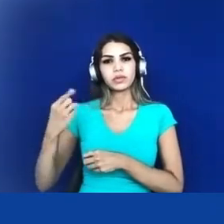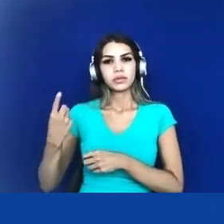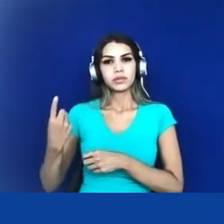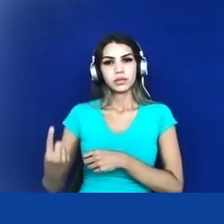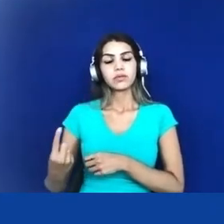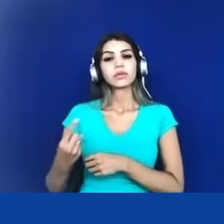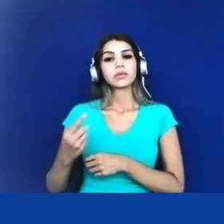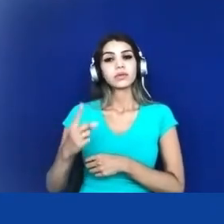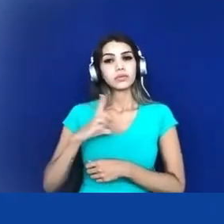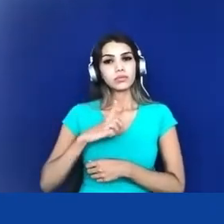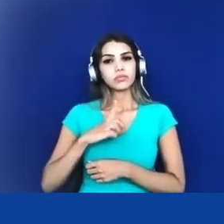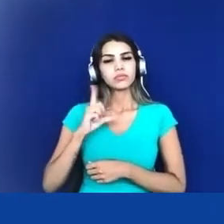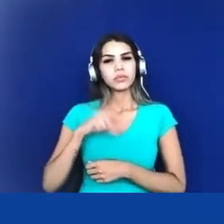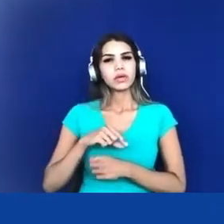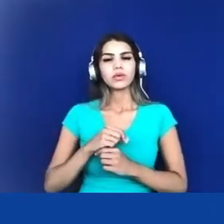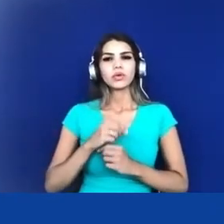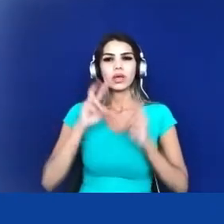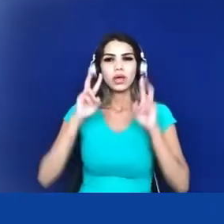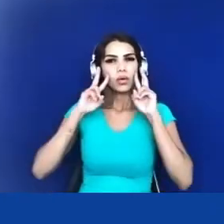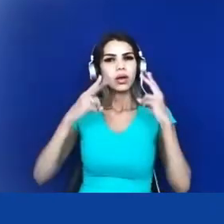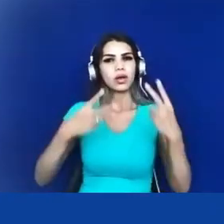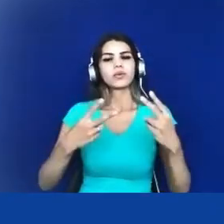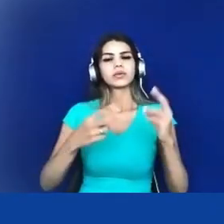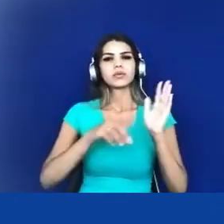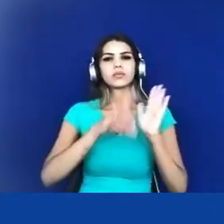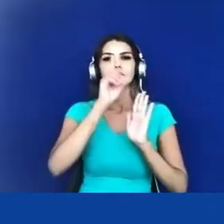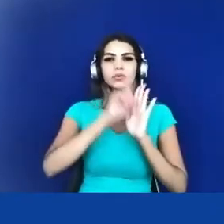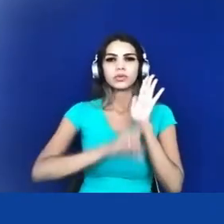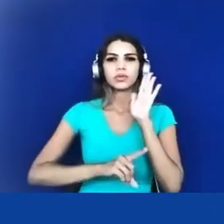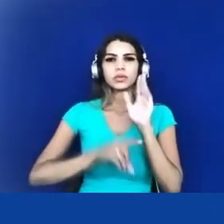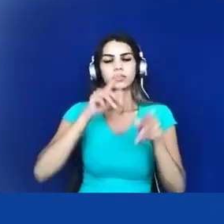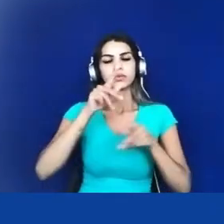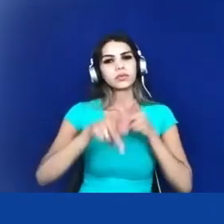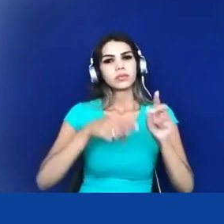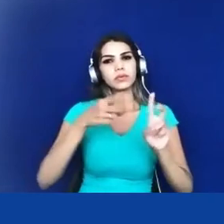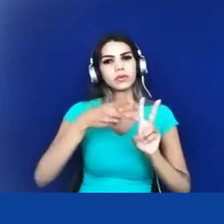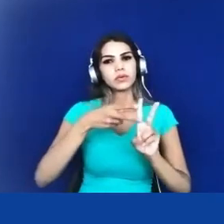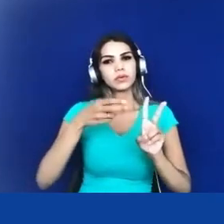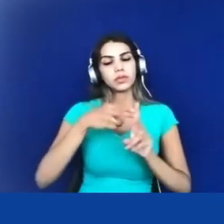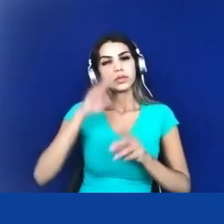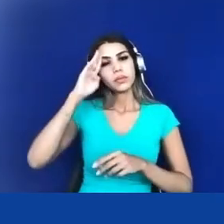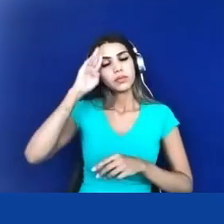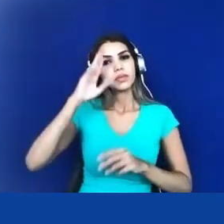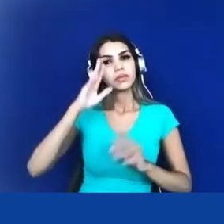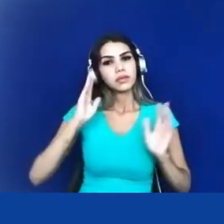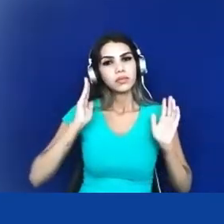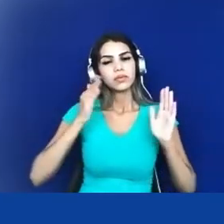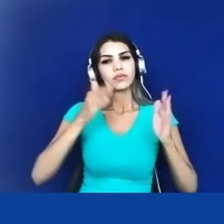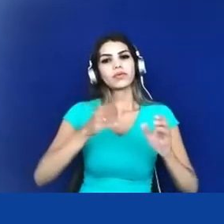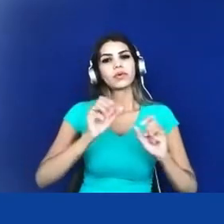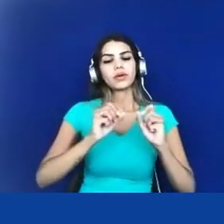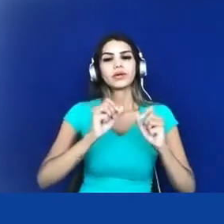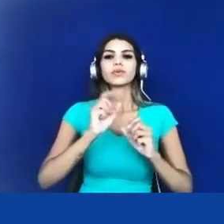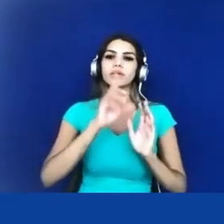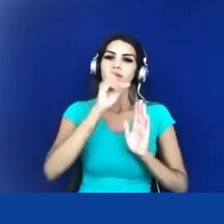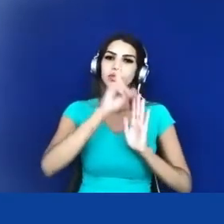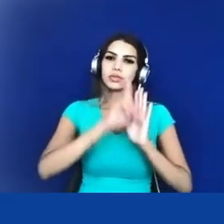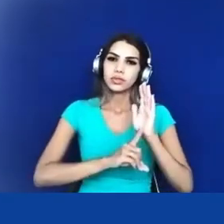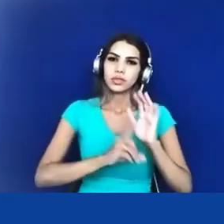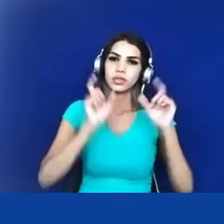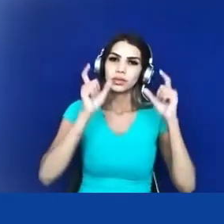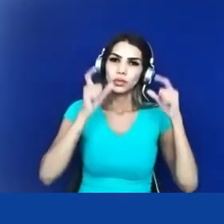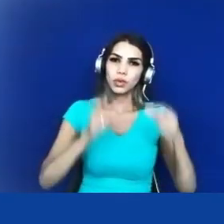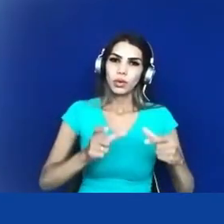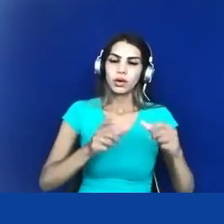direitos dos povos indígenas principalmente relacionados a direitos territoriais nós tivemos na constituição de